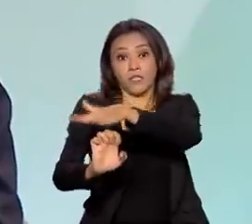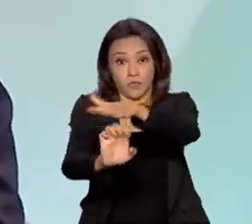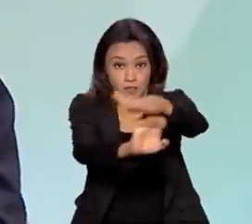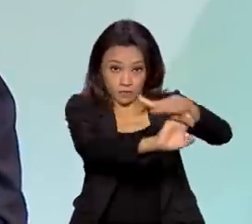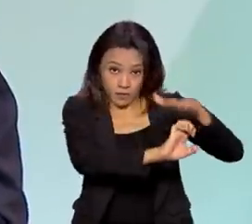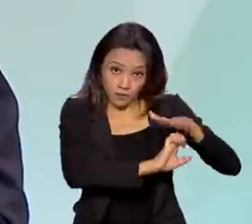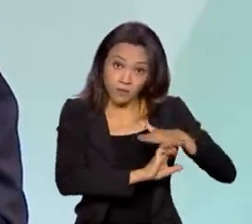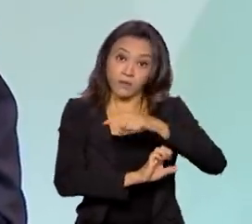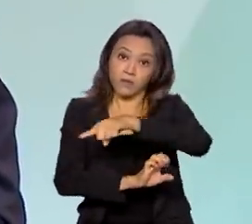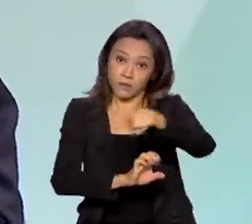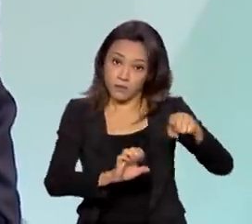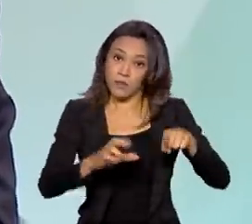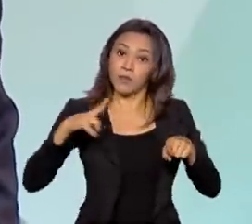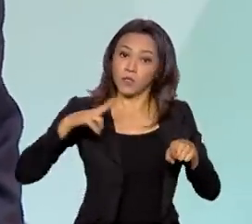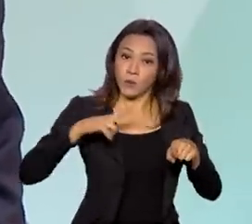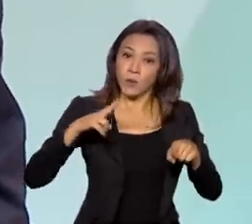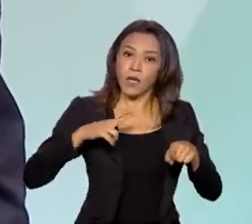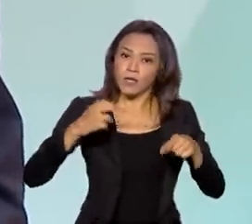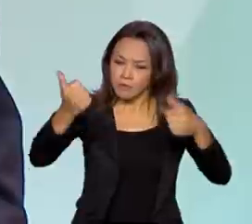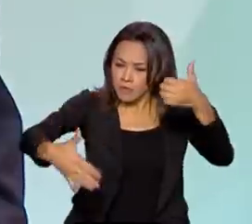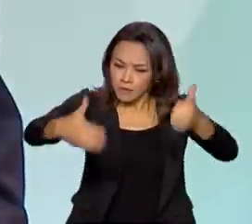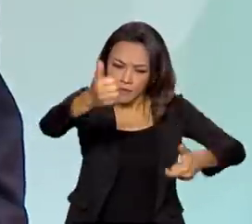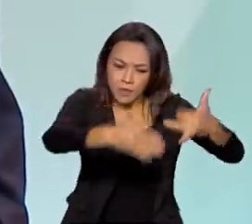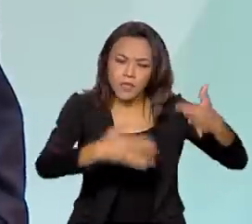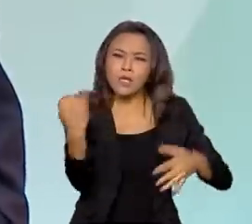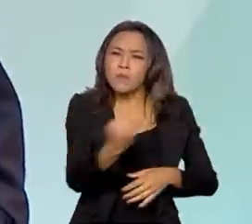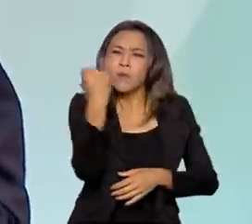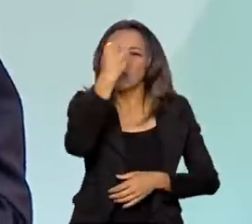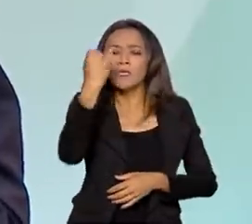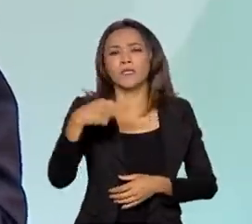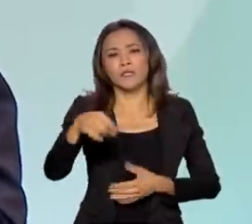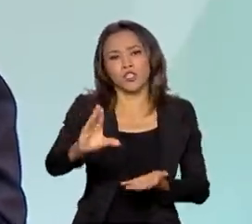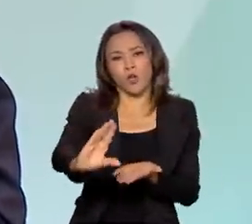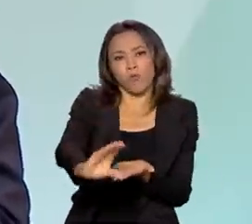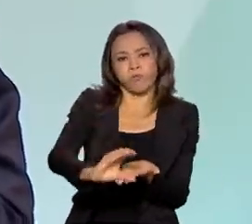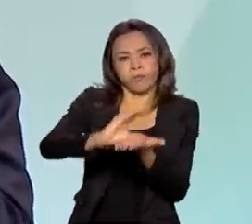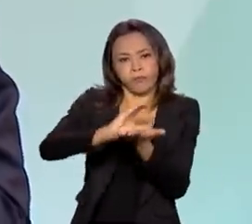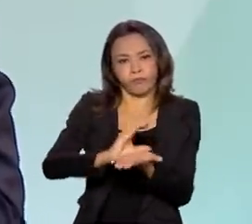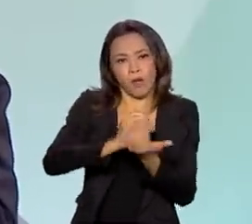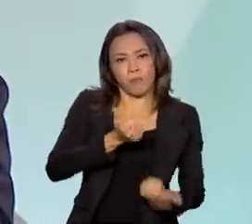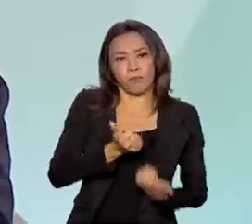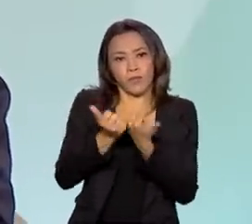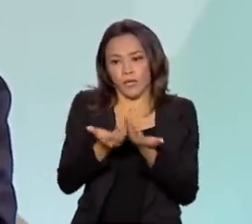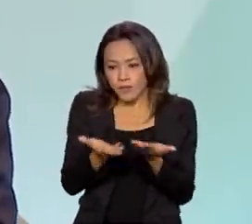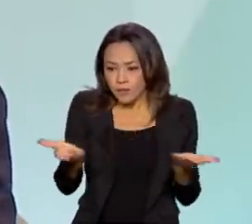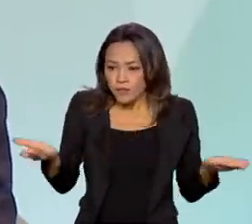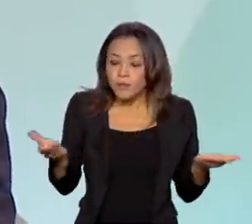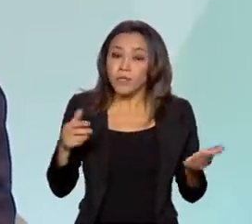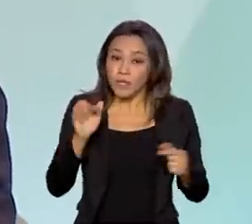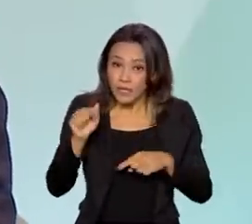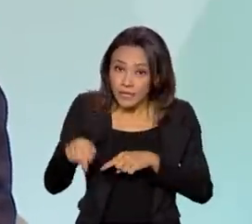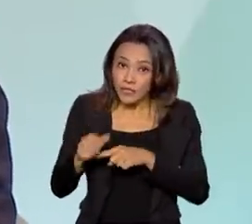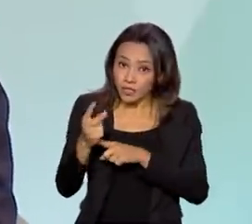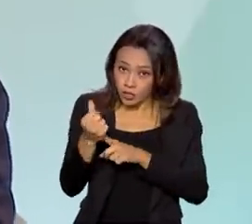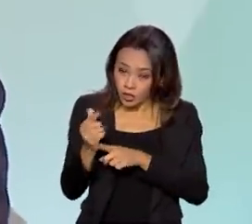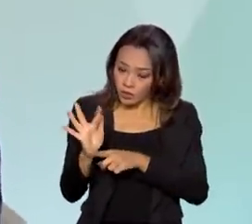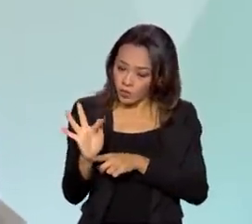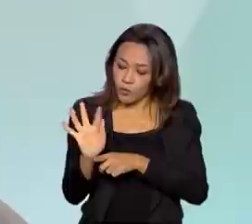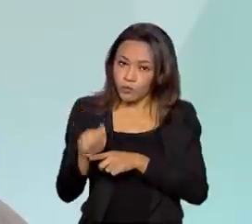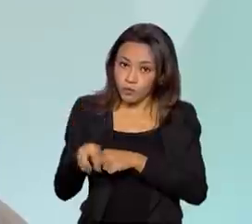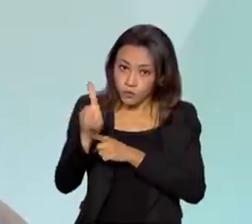privadas, a importância desse investimento, e os fundos estão dedicando boa parte desses recursos,